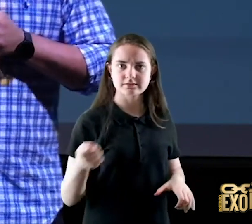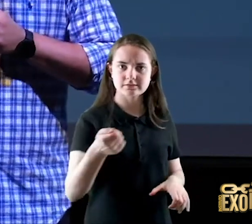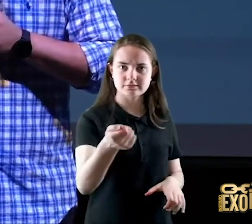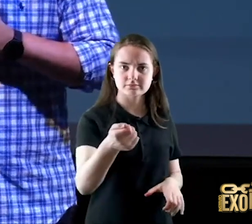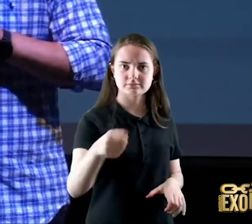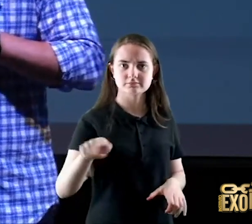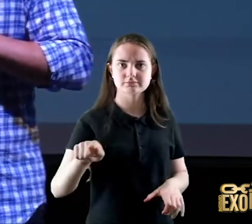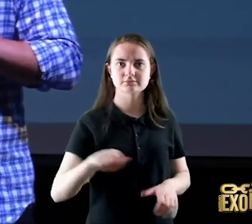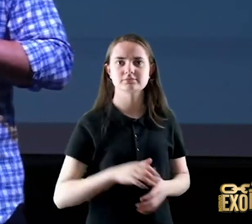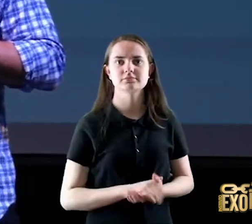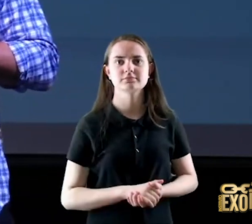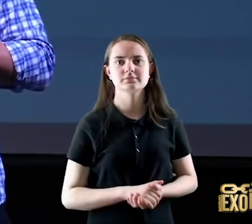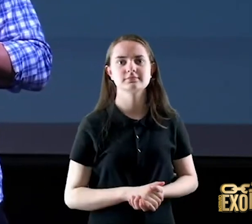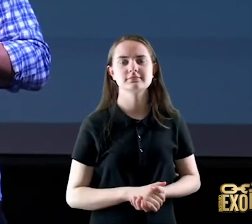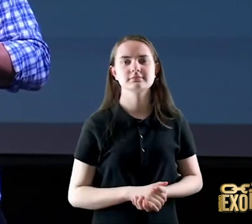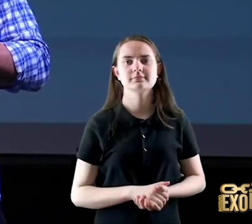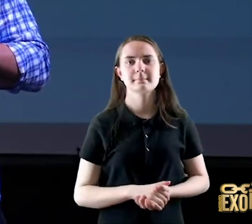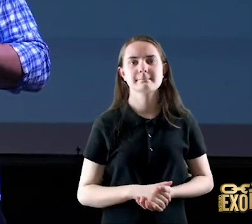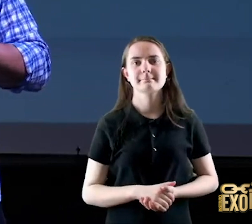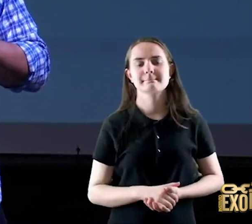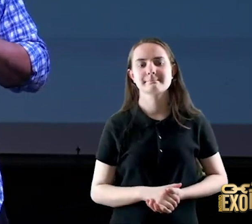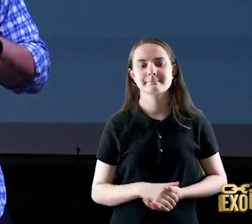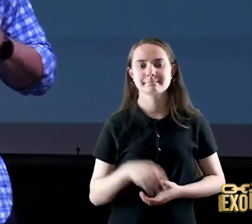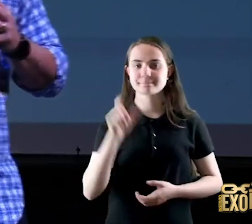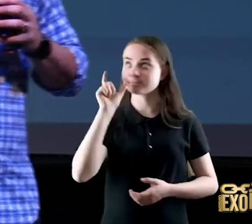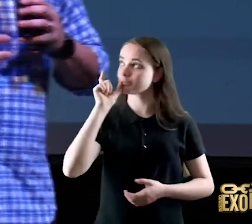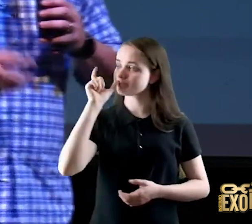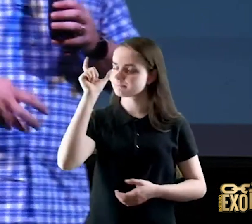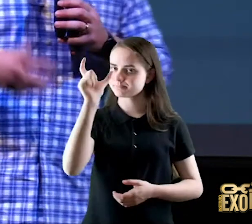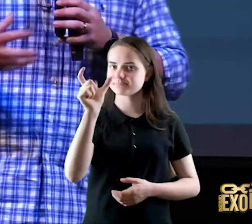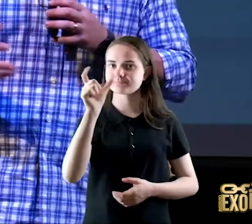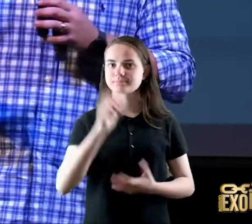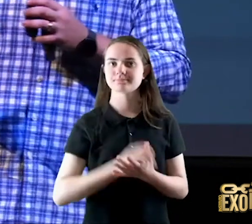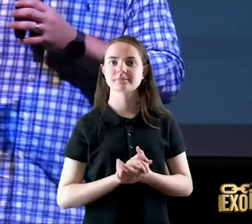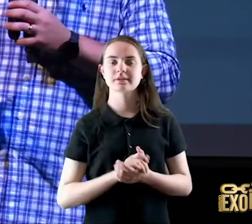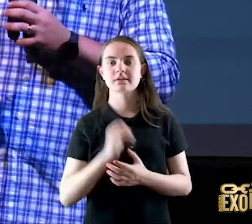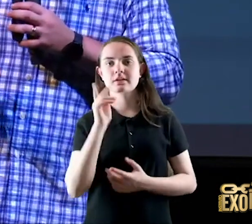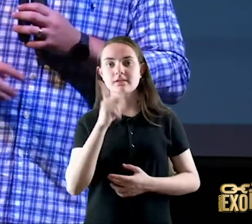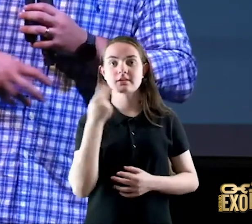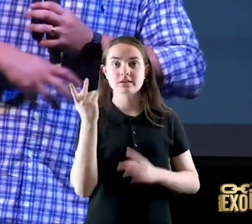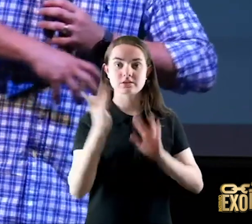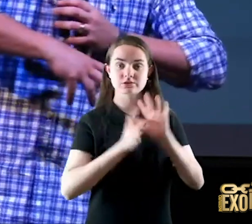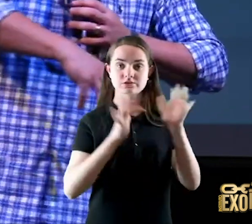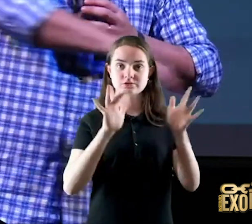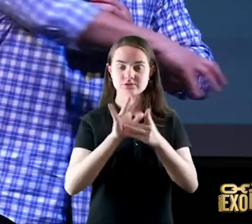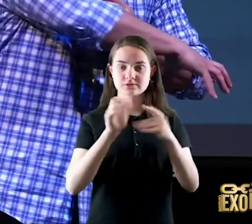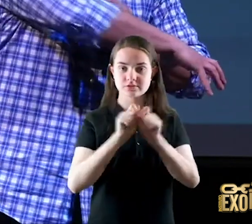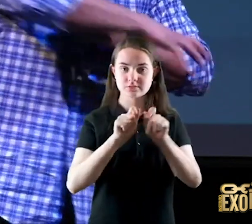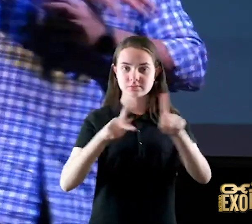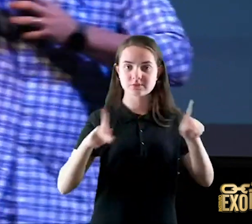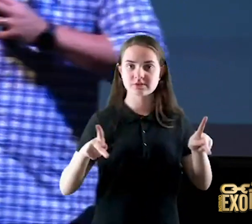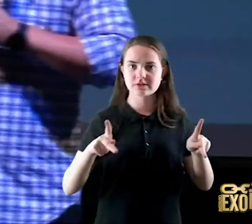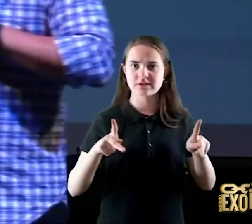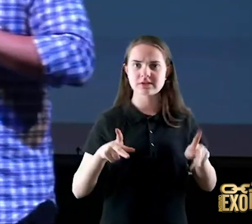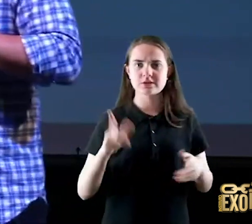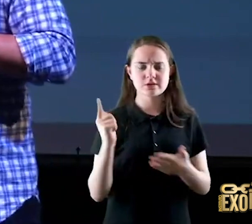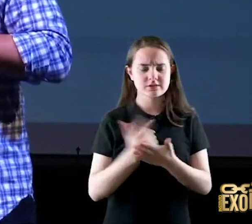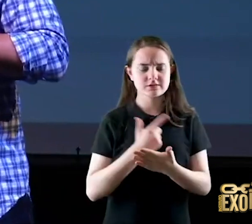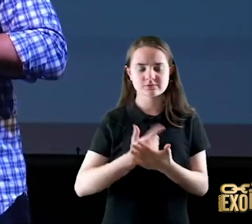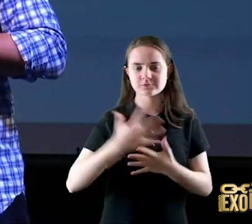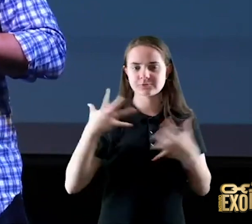a palavra quando fala de Jesus o livro do apocalipse é um livro lindo